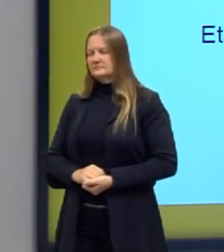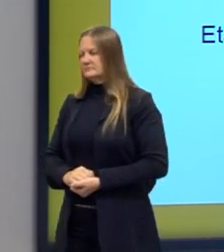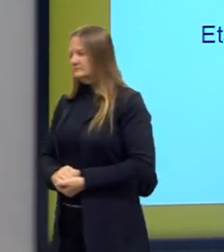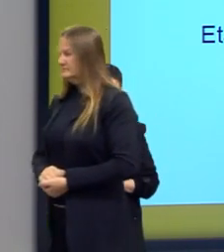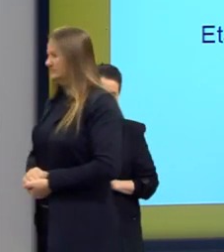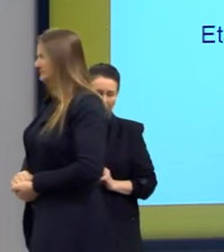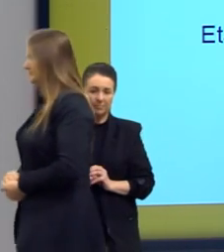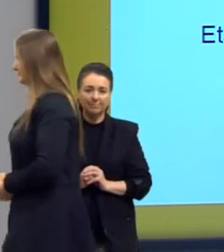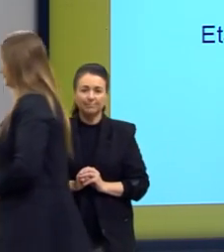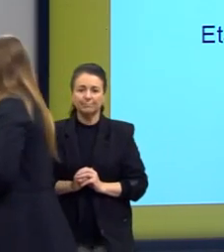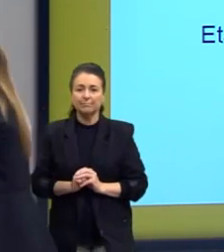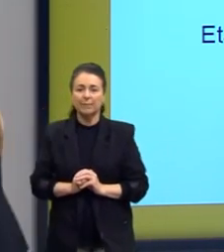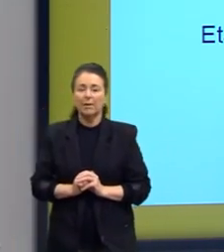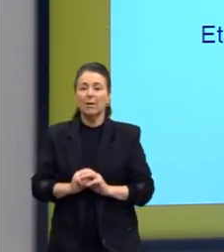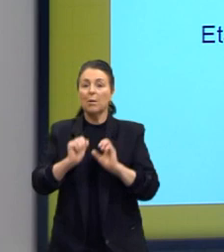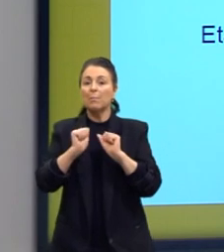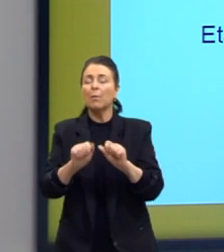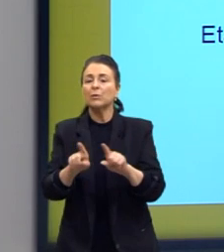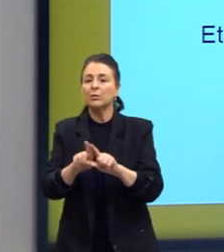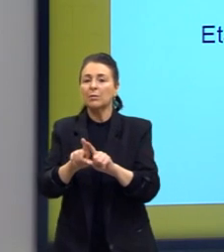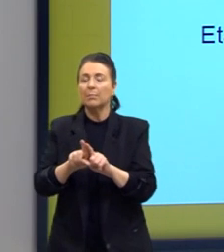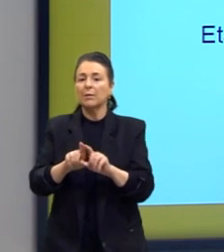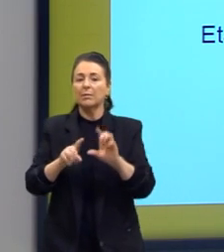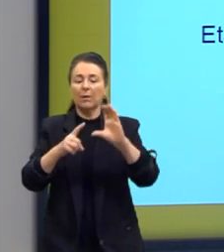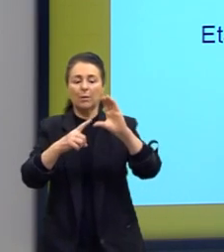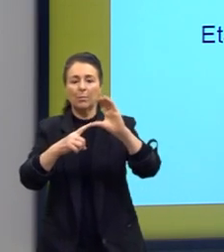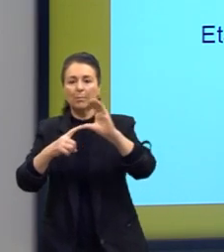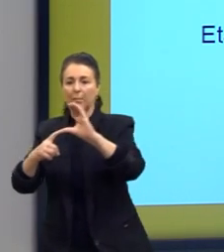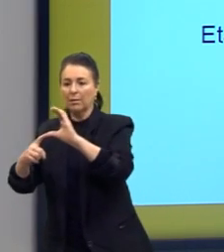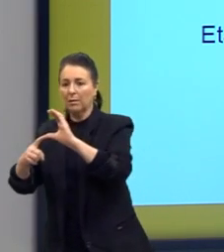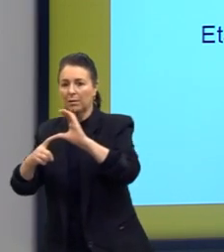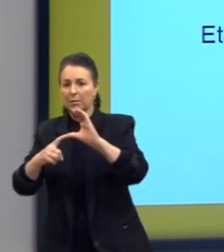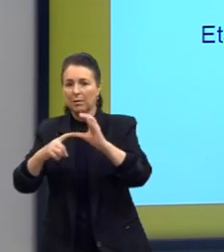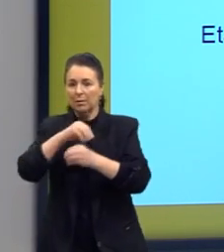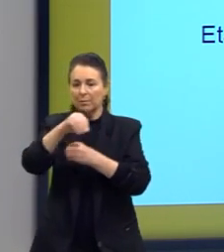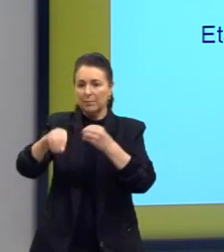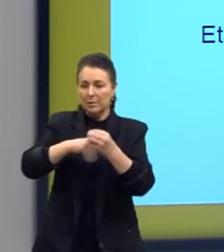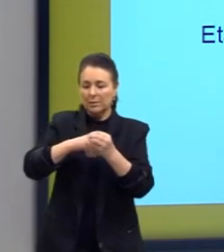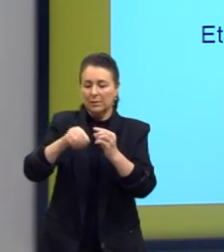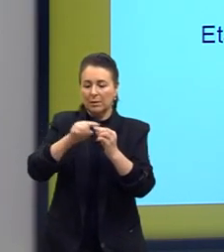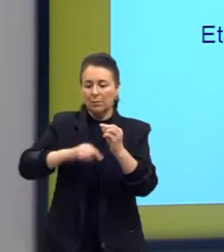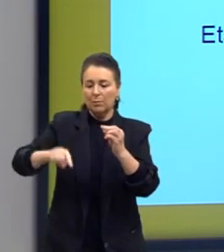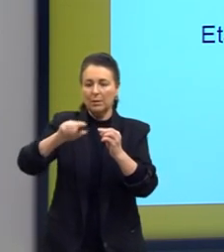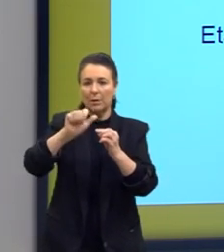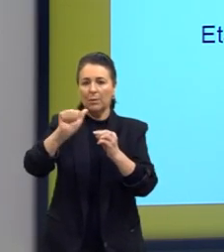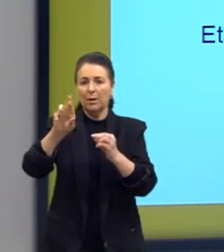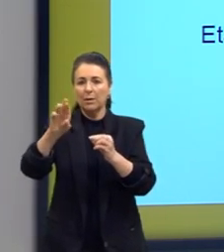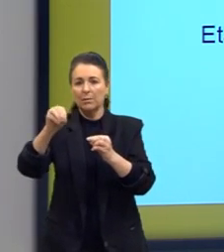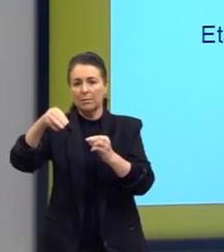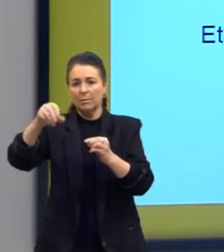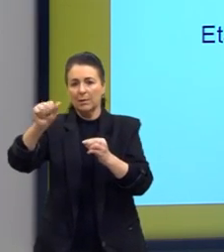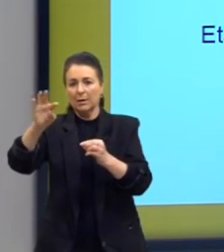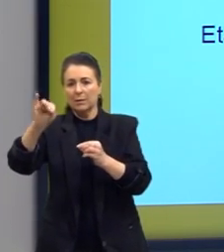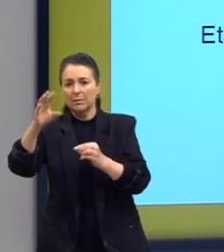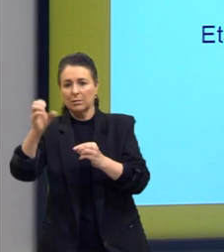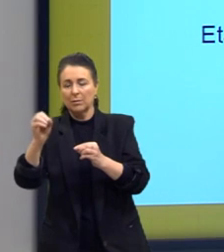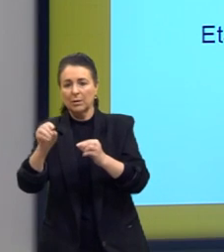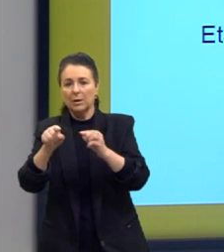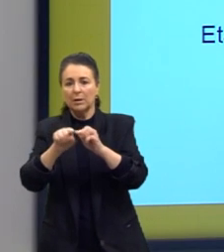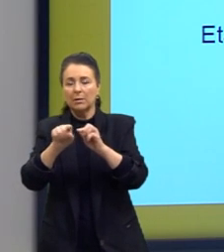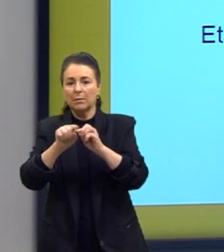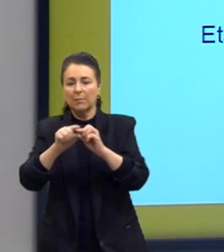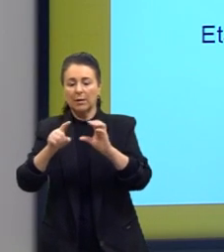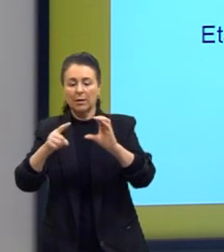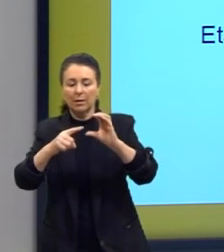uma cadeia mista, né, onde vai ter um anel aromático e uma parte da cadeia aberta, mesmo